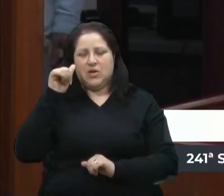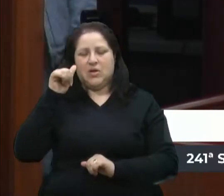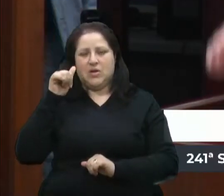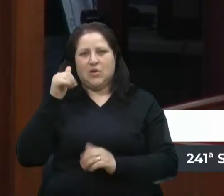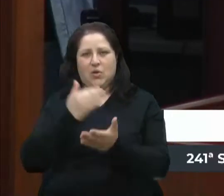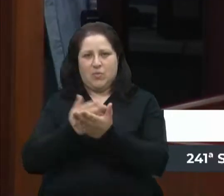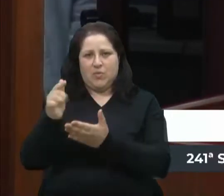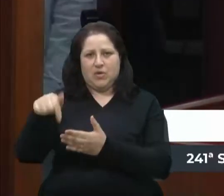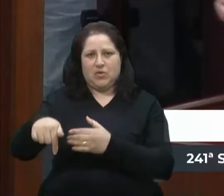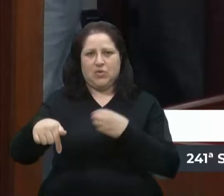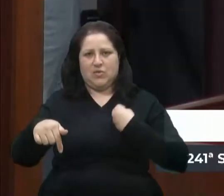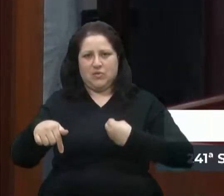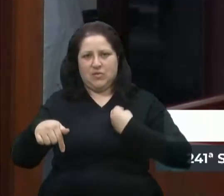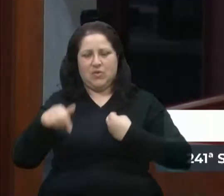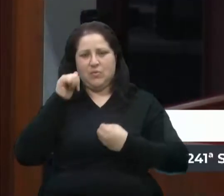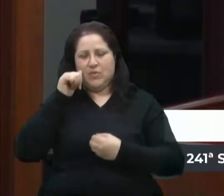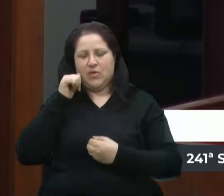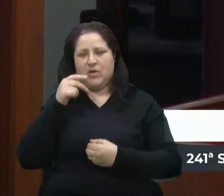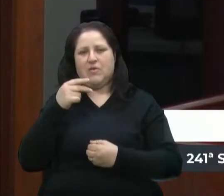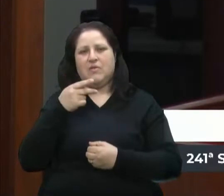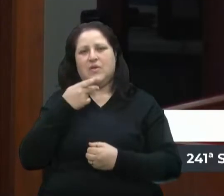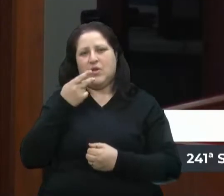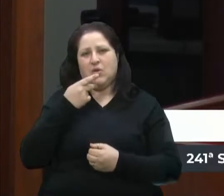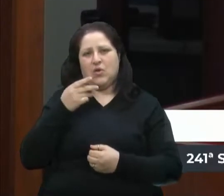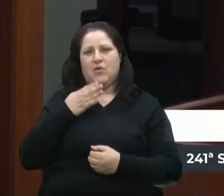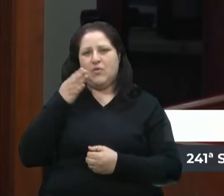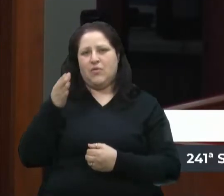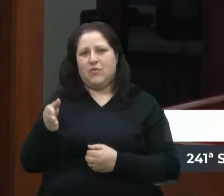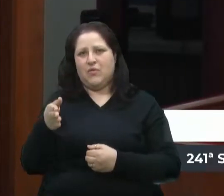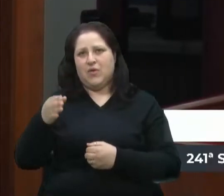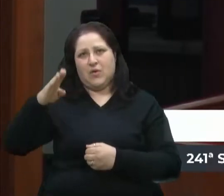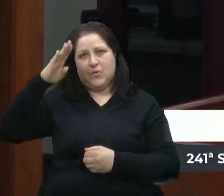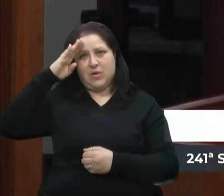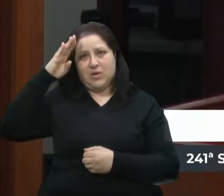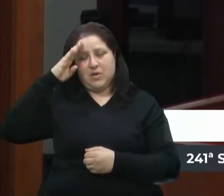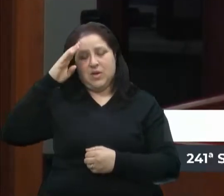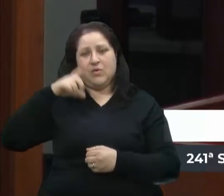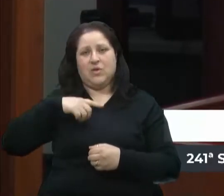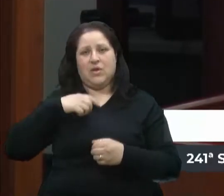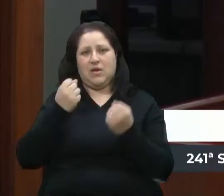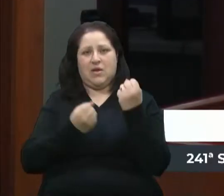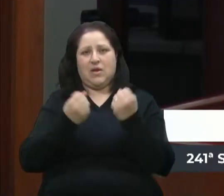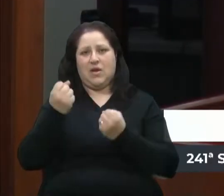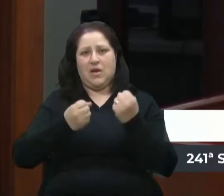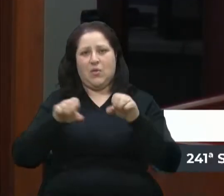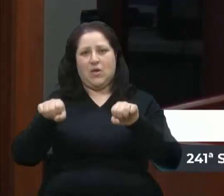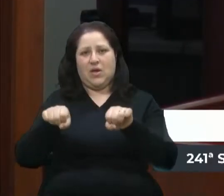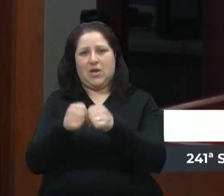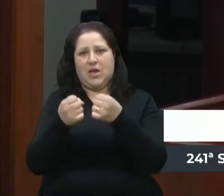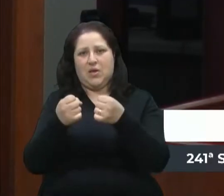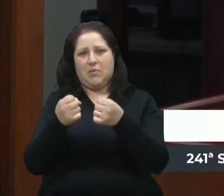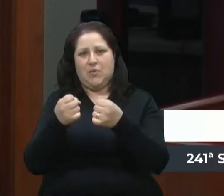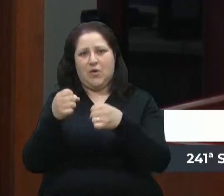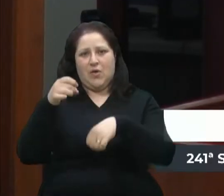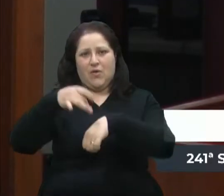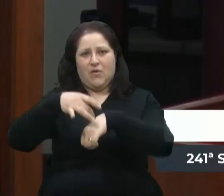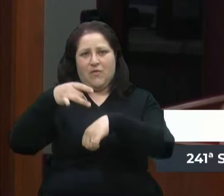quando ela disse que passou lá no quartel e quebraram o vidro do carro dela, vereador Lucas.